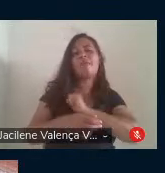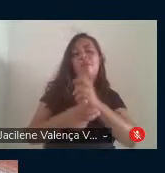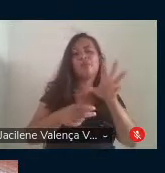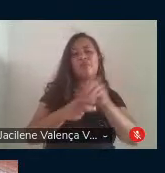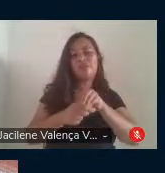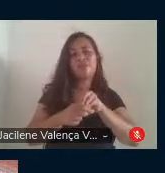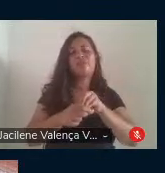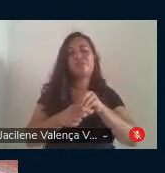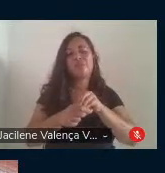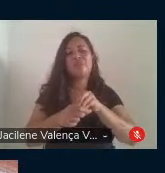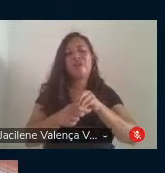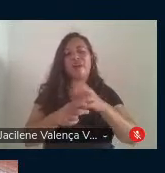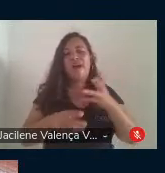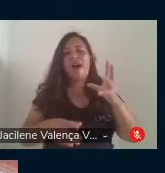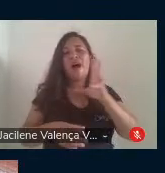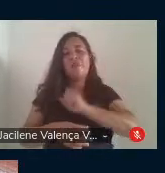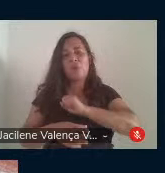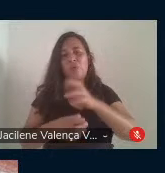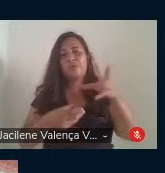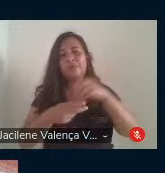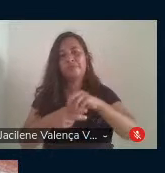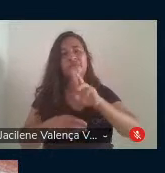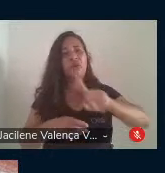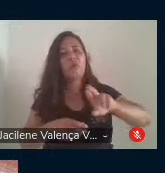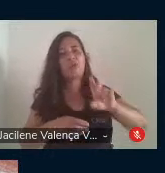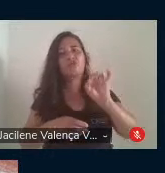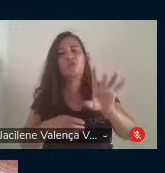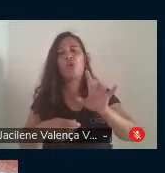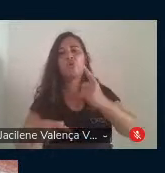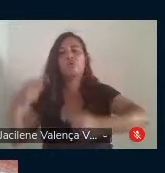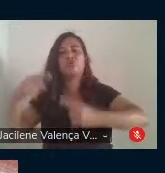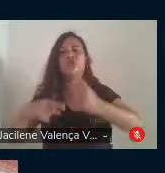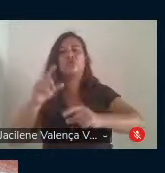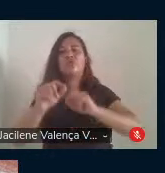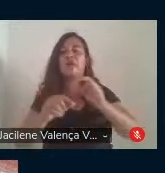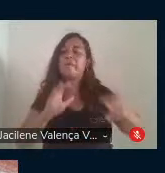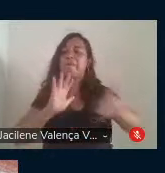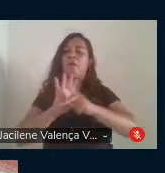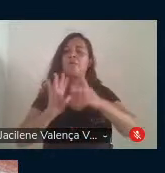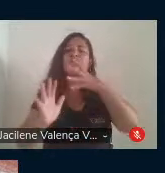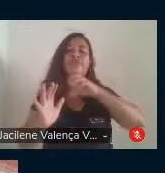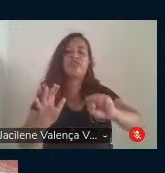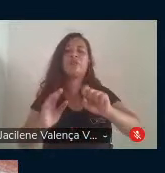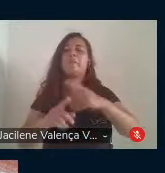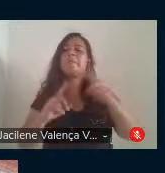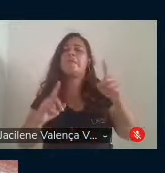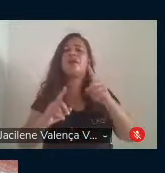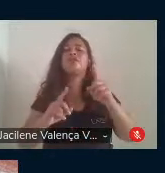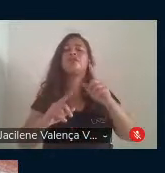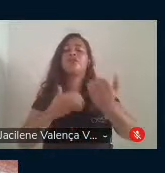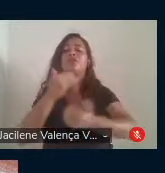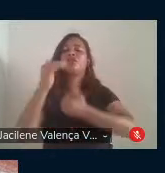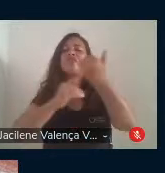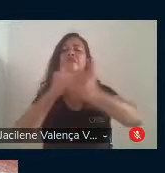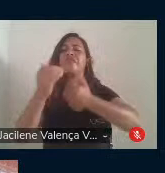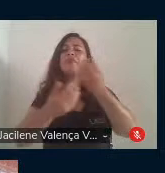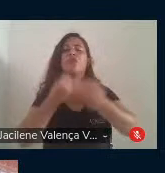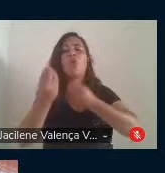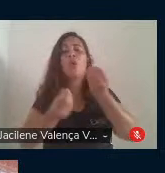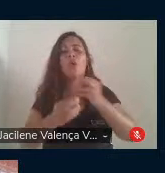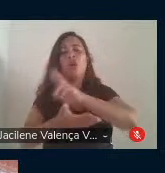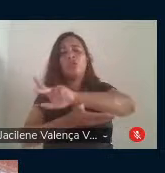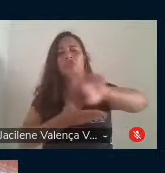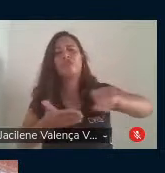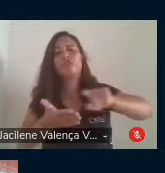Amorosidade não só discutir na categoria de Freire, mas também na sua construção, na forma como os diferentes